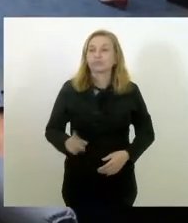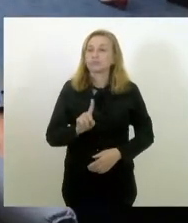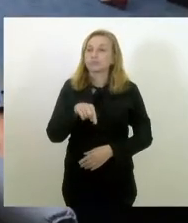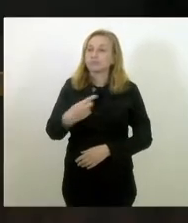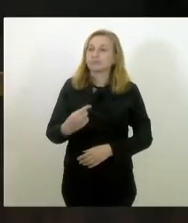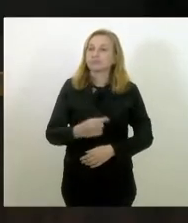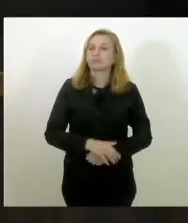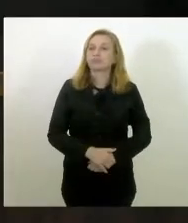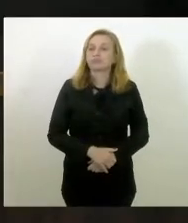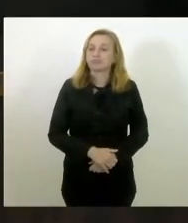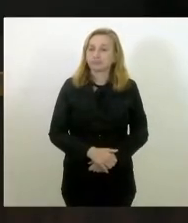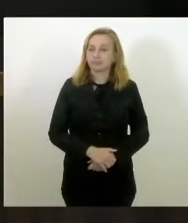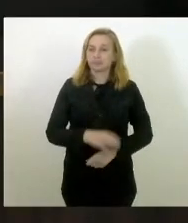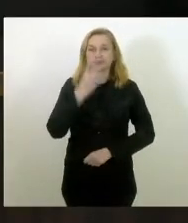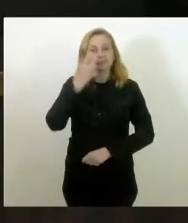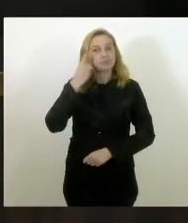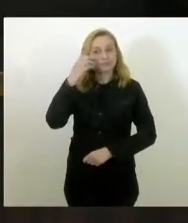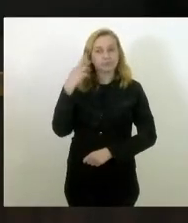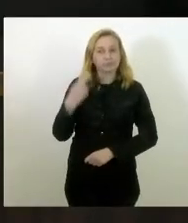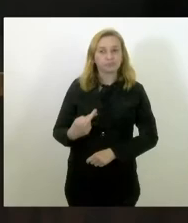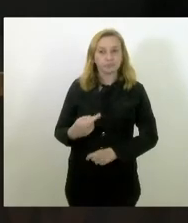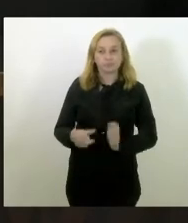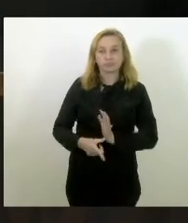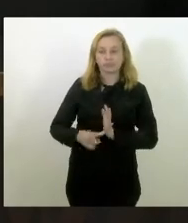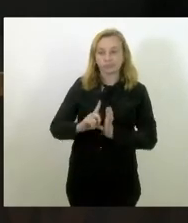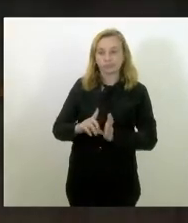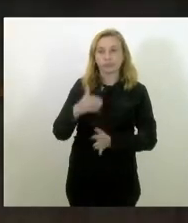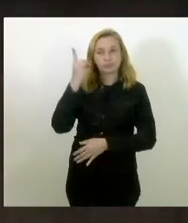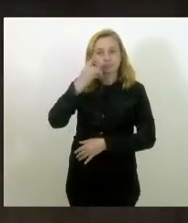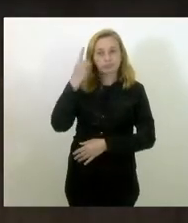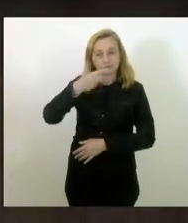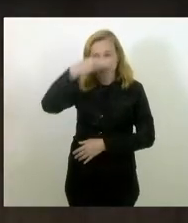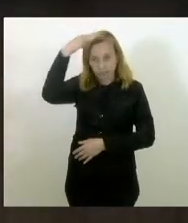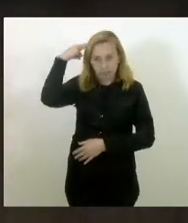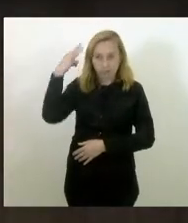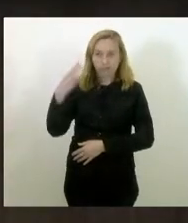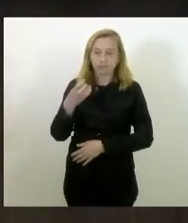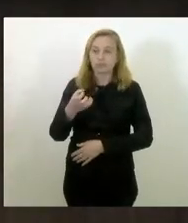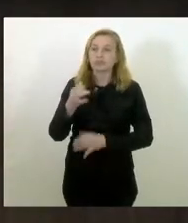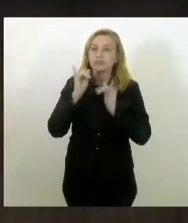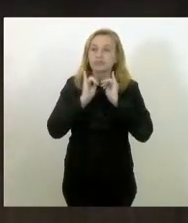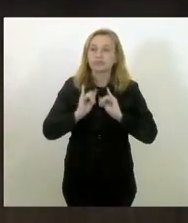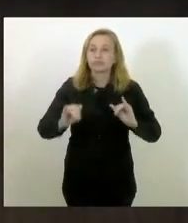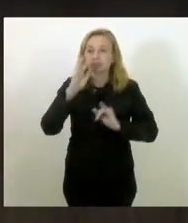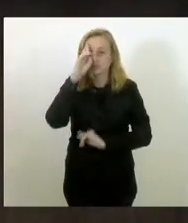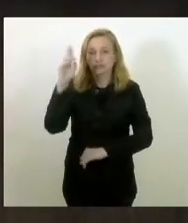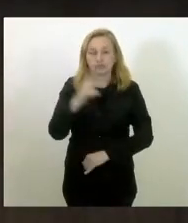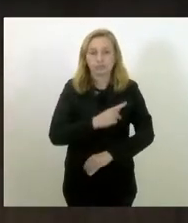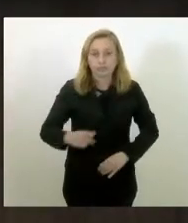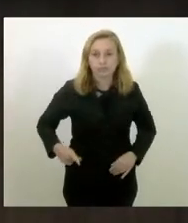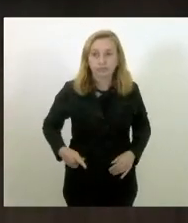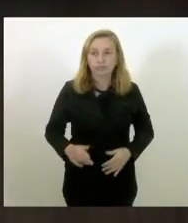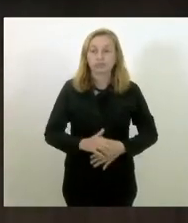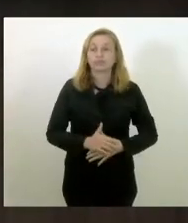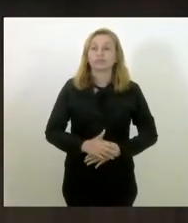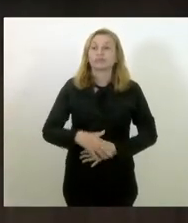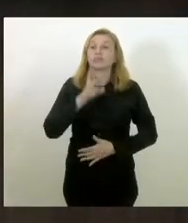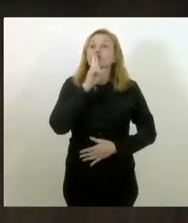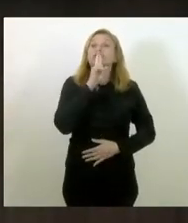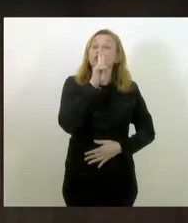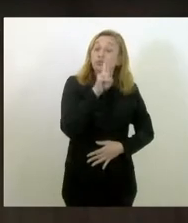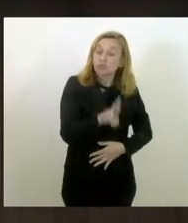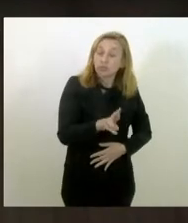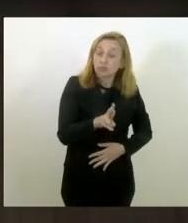Próxima oradora, deputada Renata, tantos, porém, deputado Márcio. Eu quero fazer um anúncio, presidente. Quero que ir respondendo a um